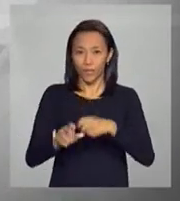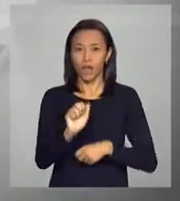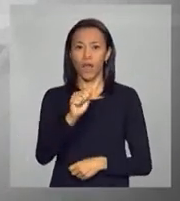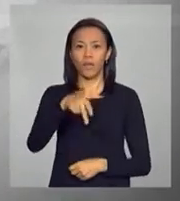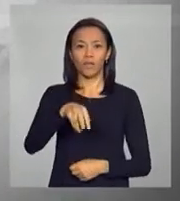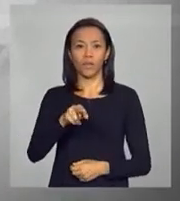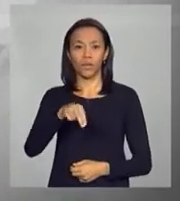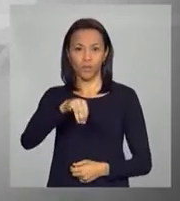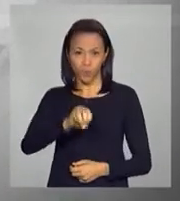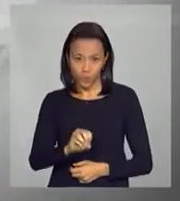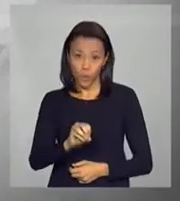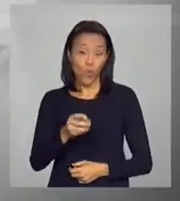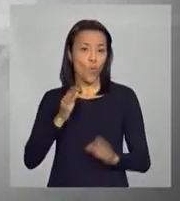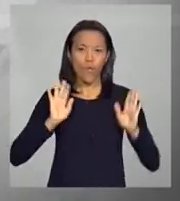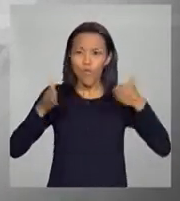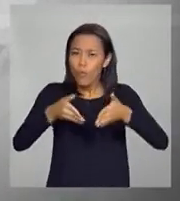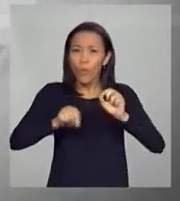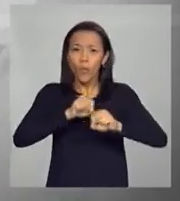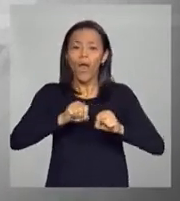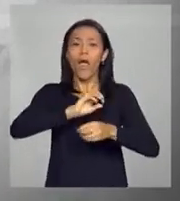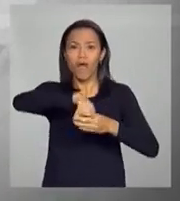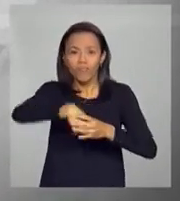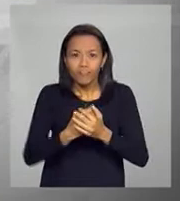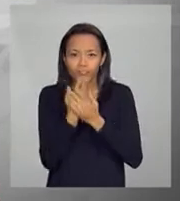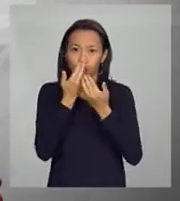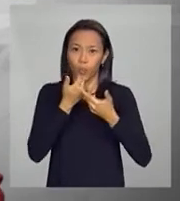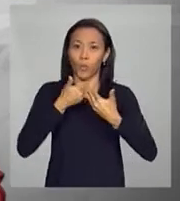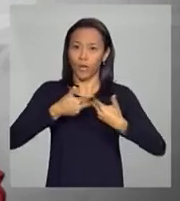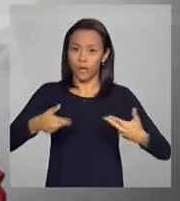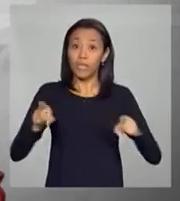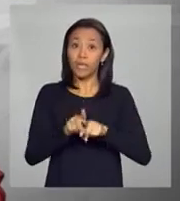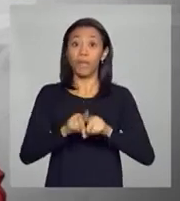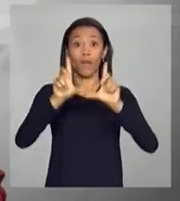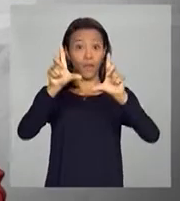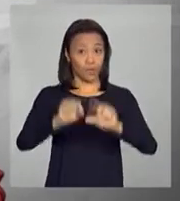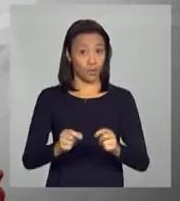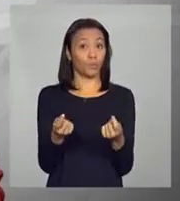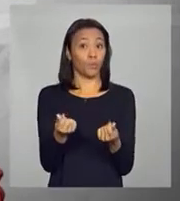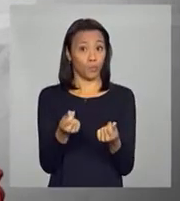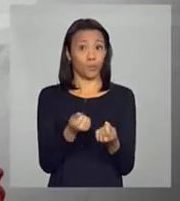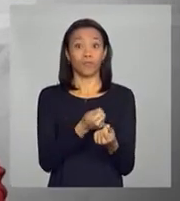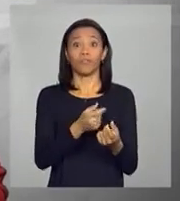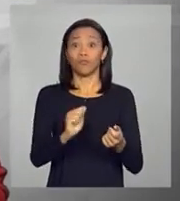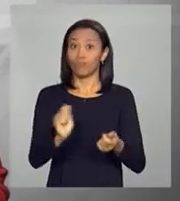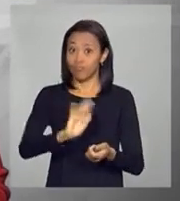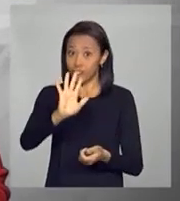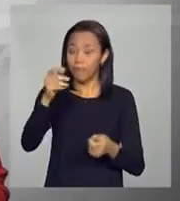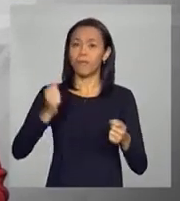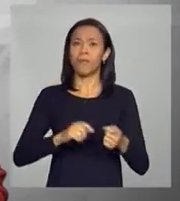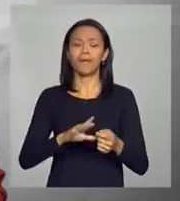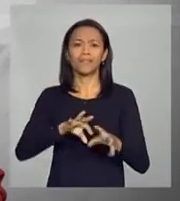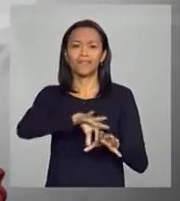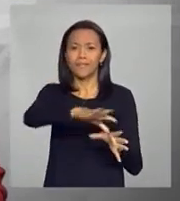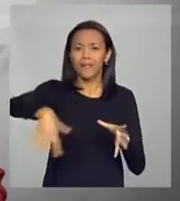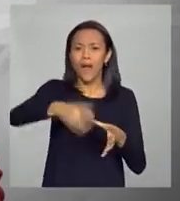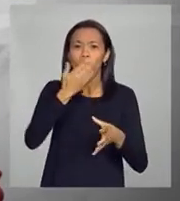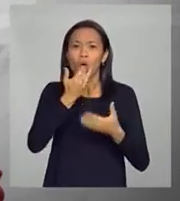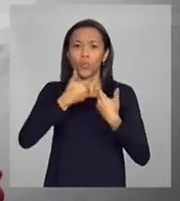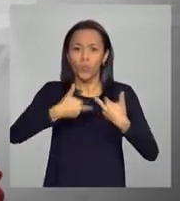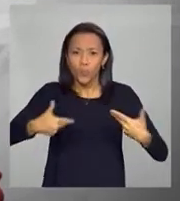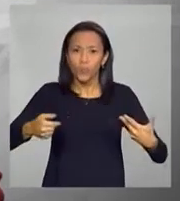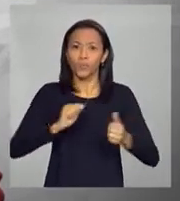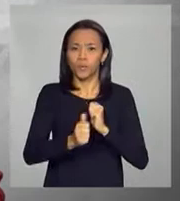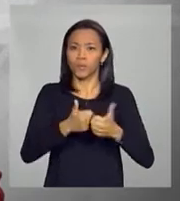Antônio Andrade. O foco deve ser a produção de alimentos e a redução dos preços dos produtos, principalmente os da cesta básica. A